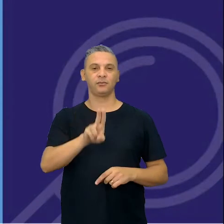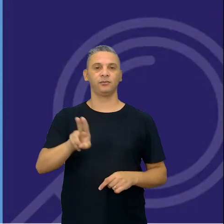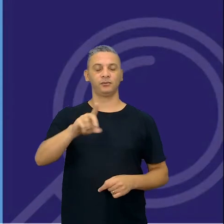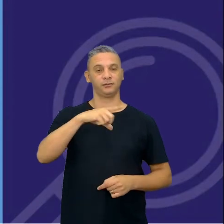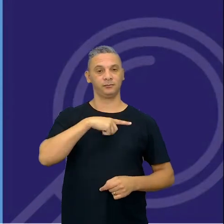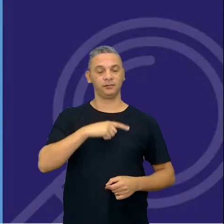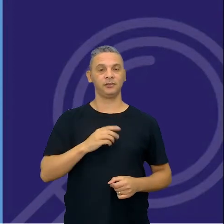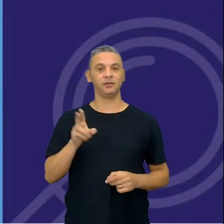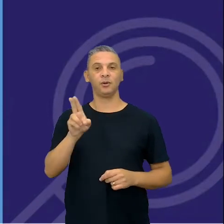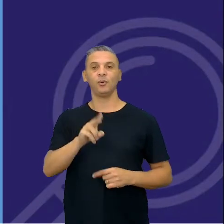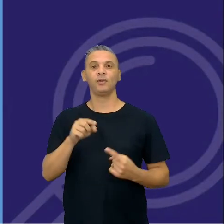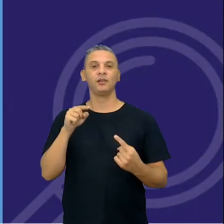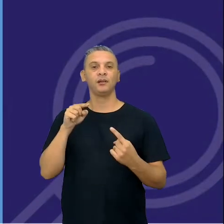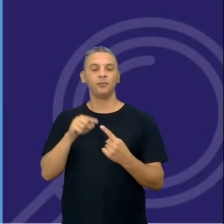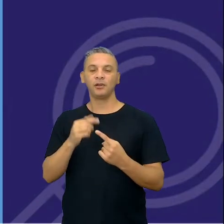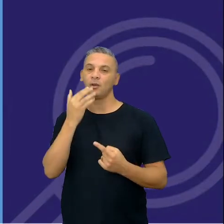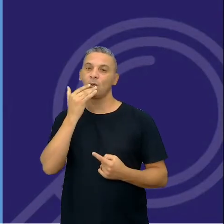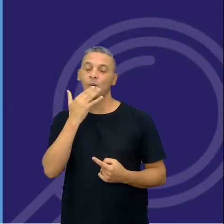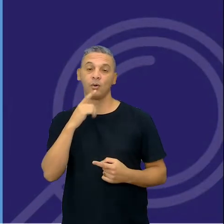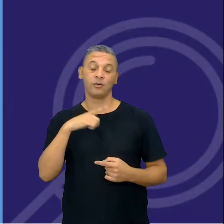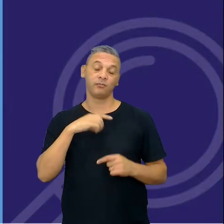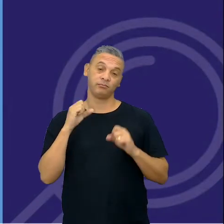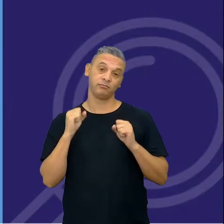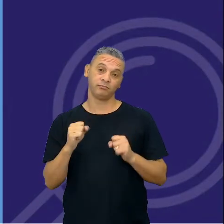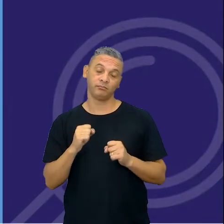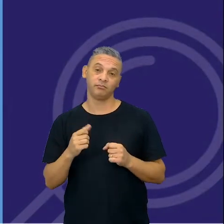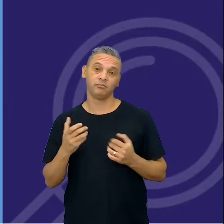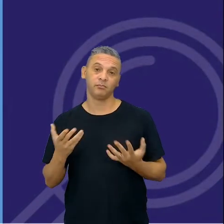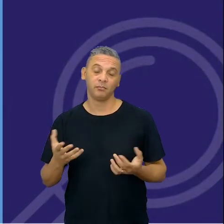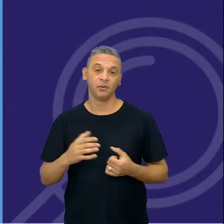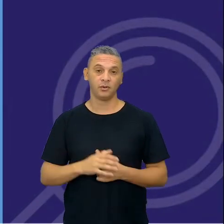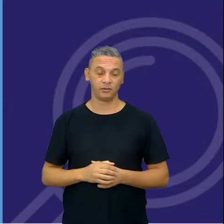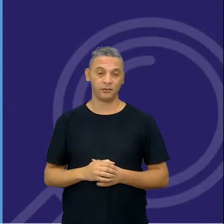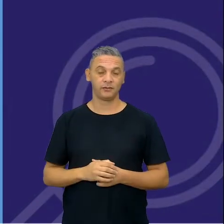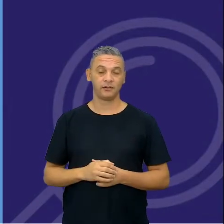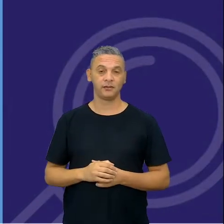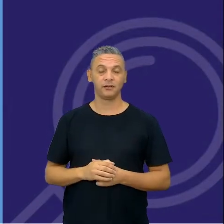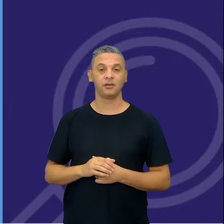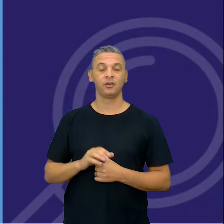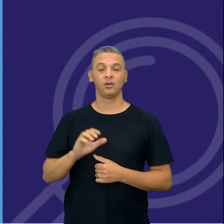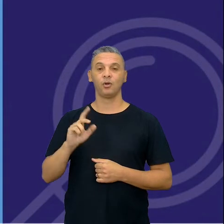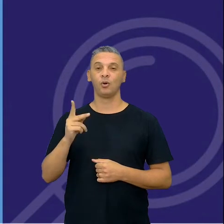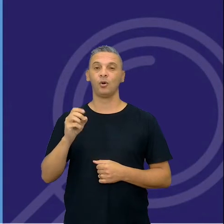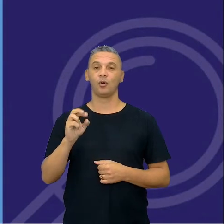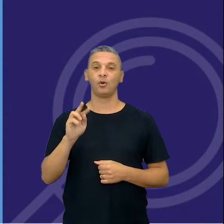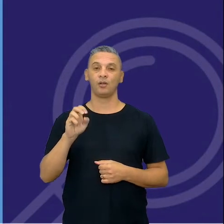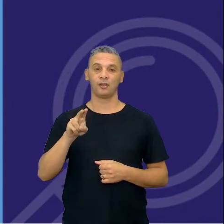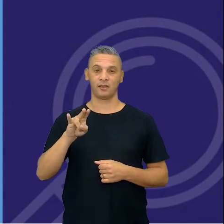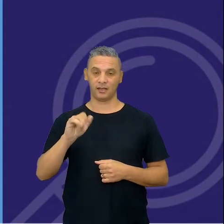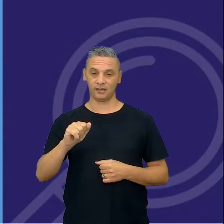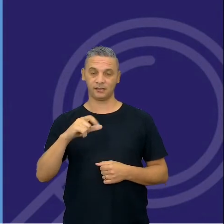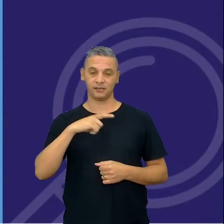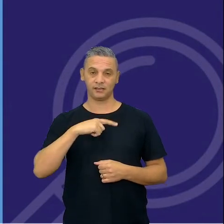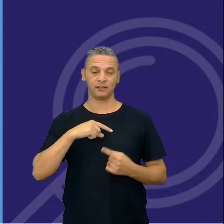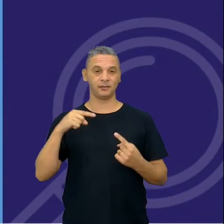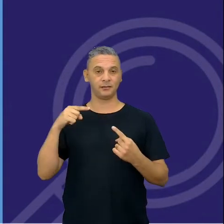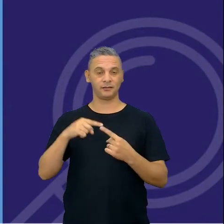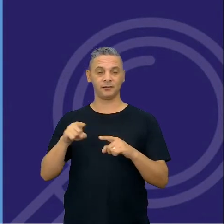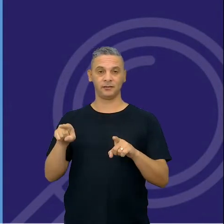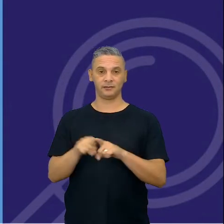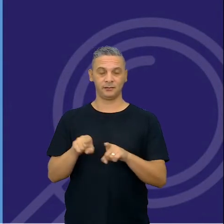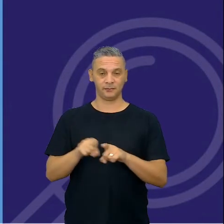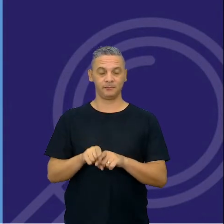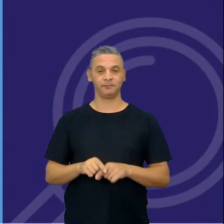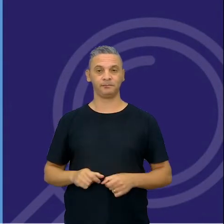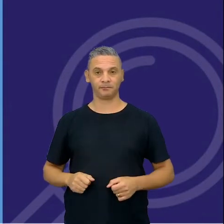e aí a gente pode até falar da flor, né, a gente pode falar da hortência, eu acho que eu vou comentar com vocês na próxima